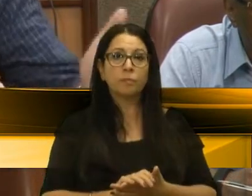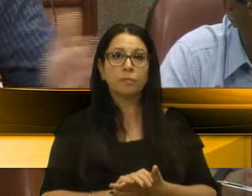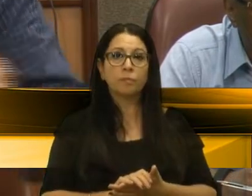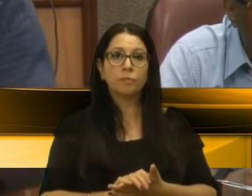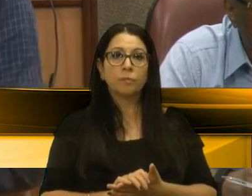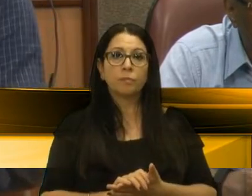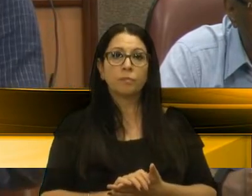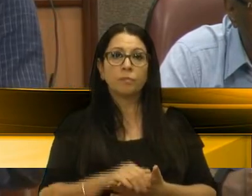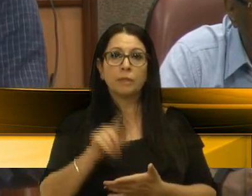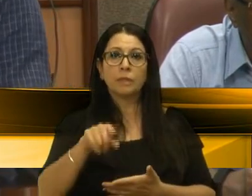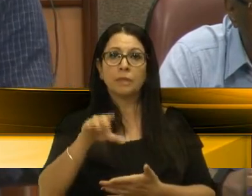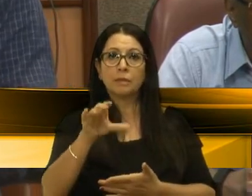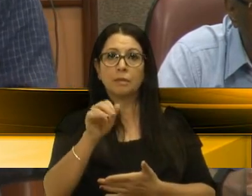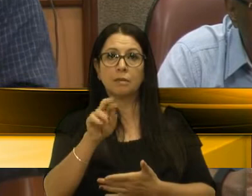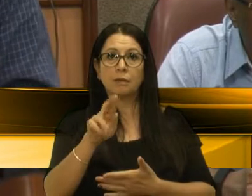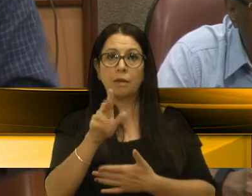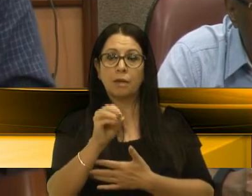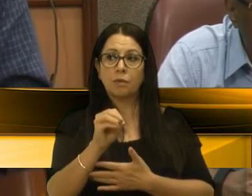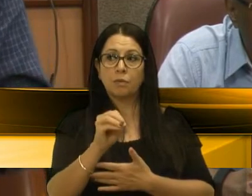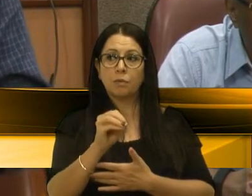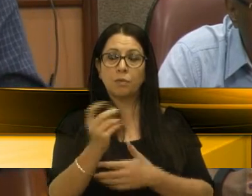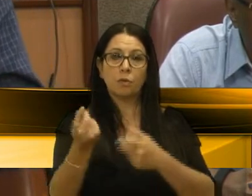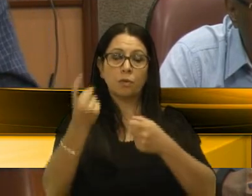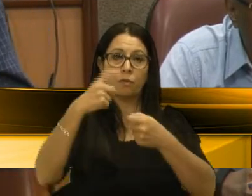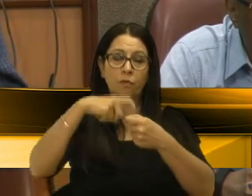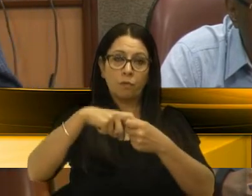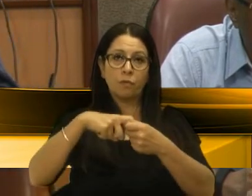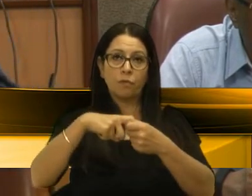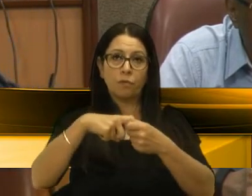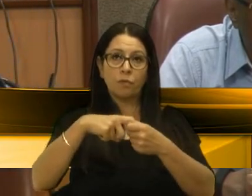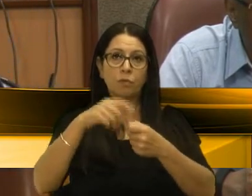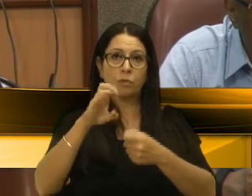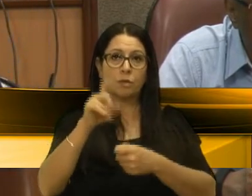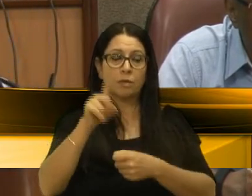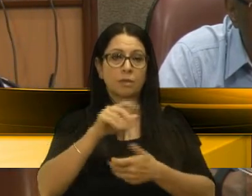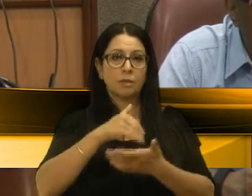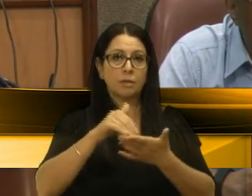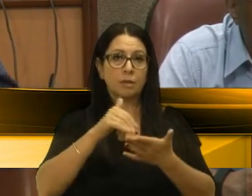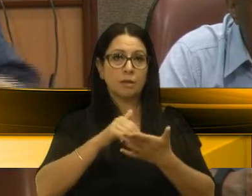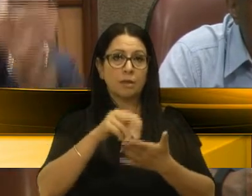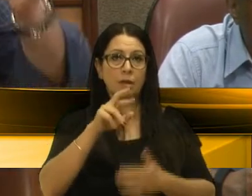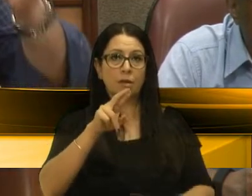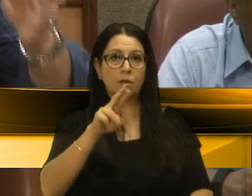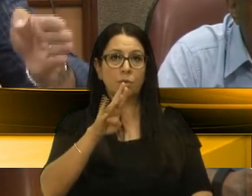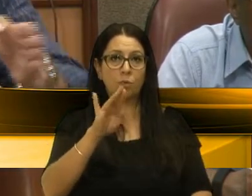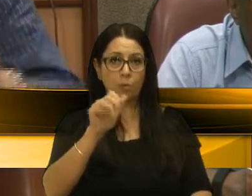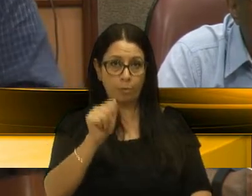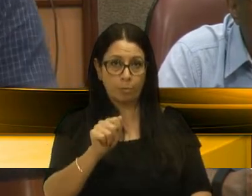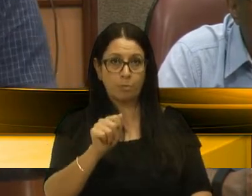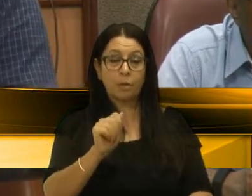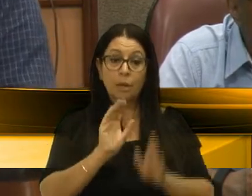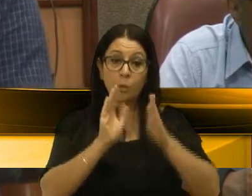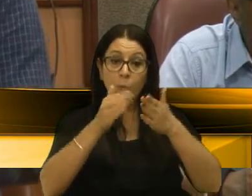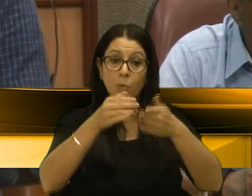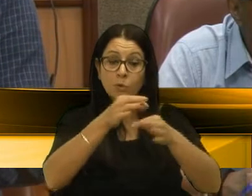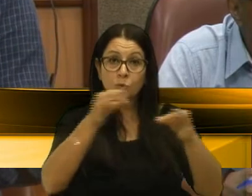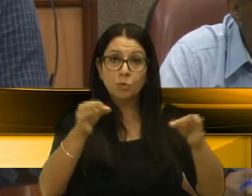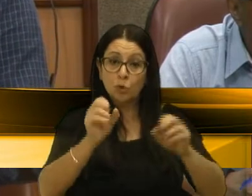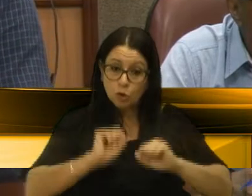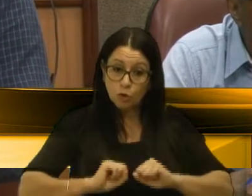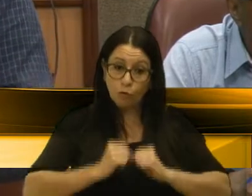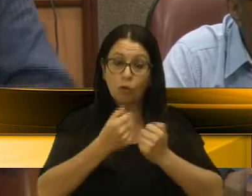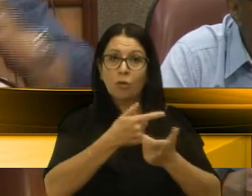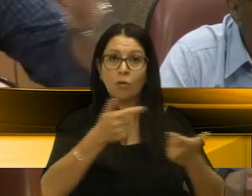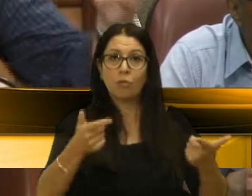cargo que agora retorna a ex-secretária de Cultura, a Rúbia Friço, concentrando e canalizando esforços